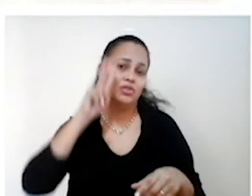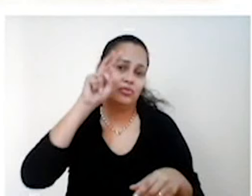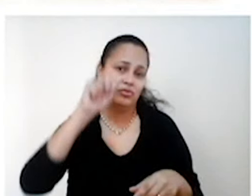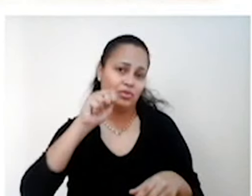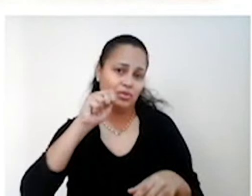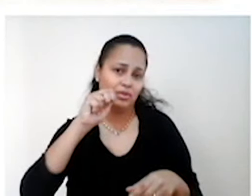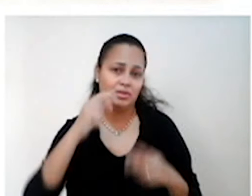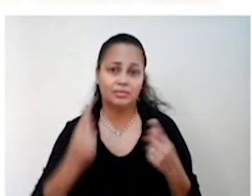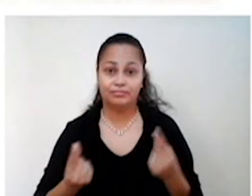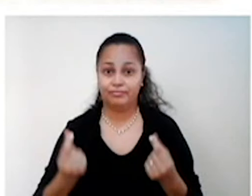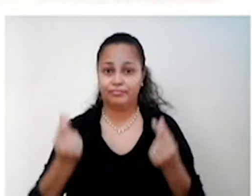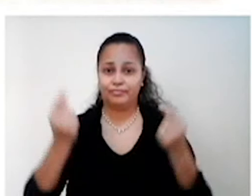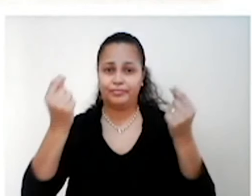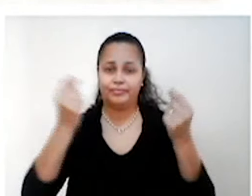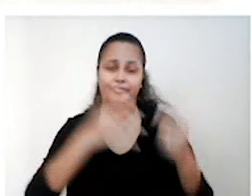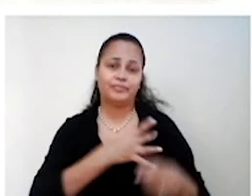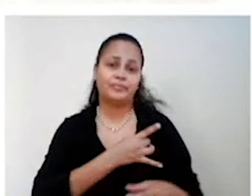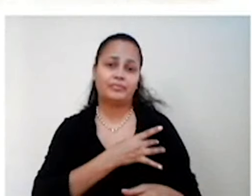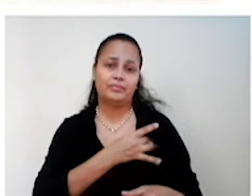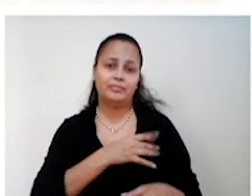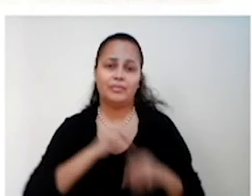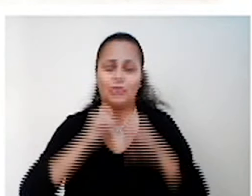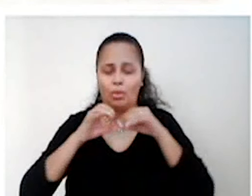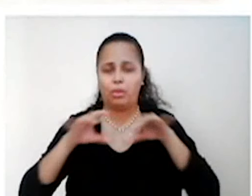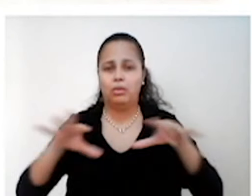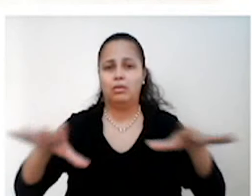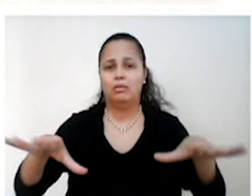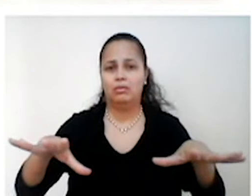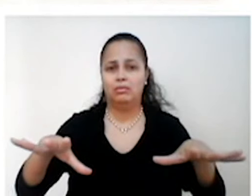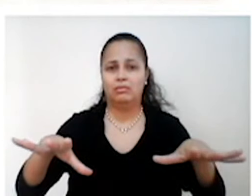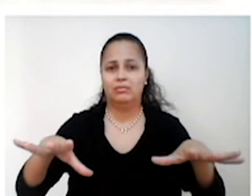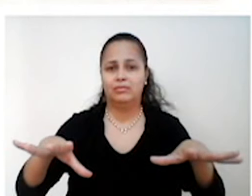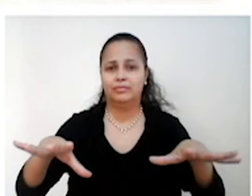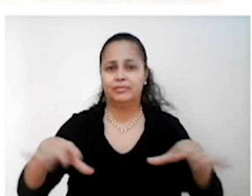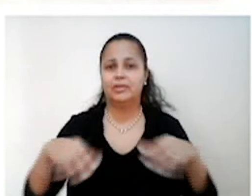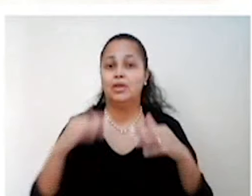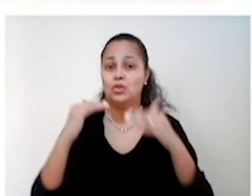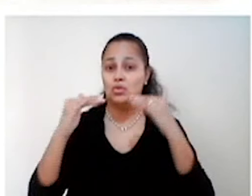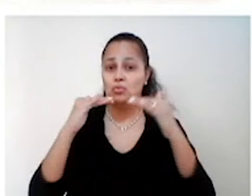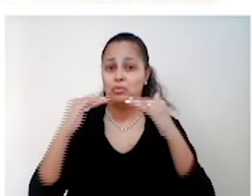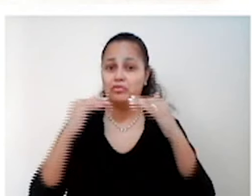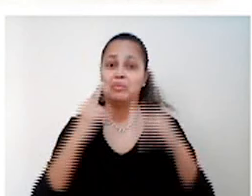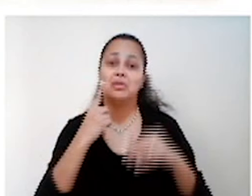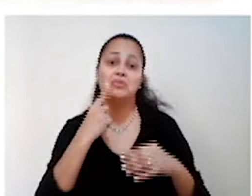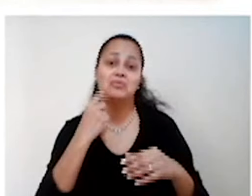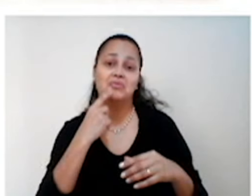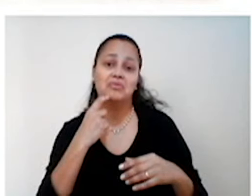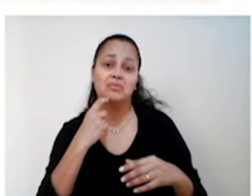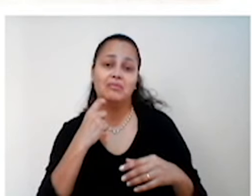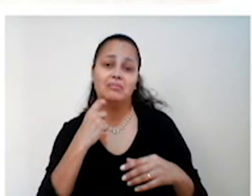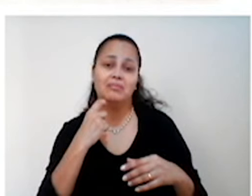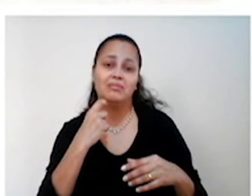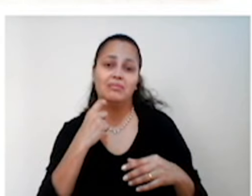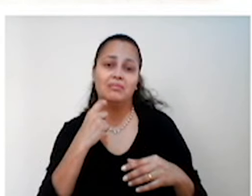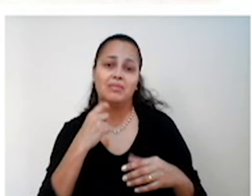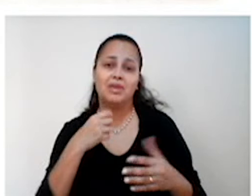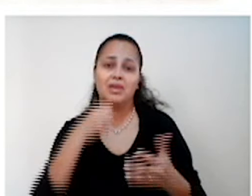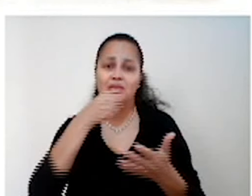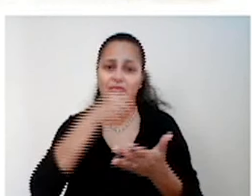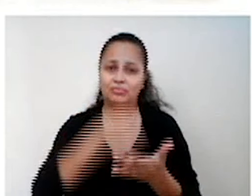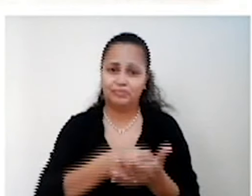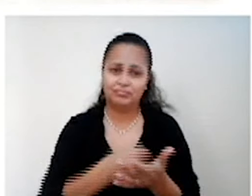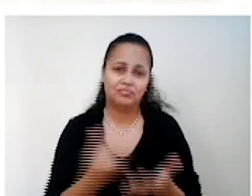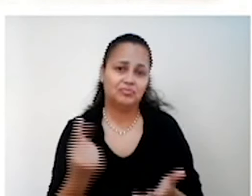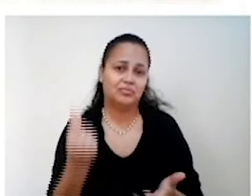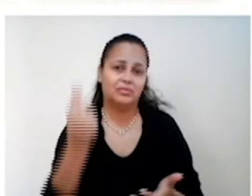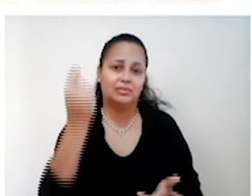burguesias, que temiam a propagação de um movimento vermelho, investiram muito dinheiro nas organizações